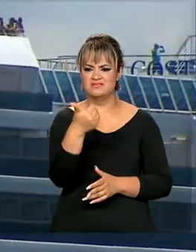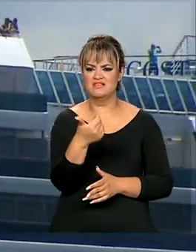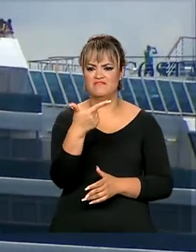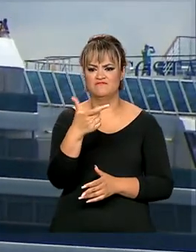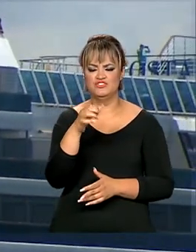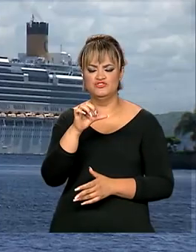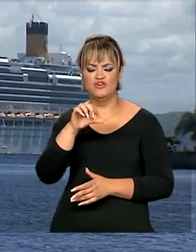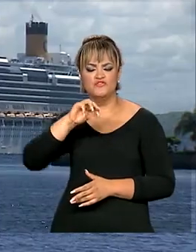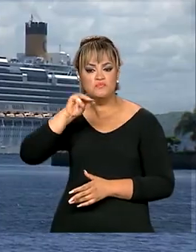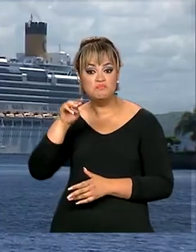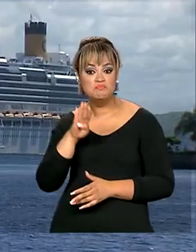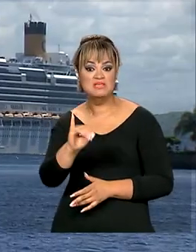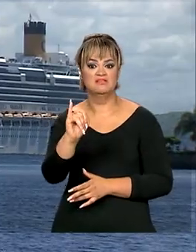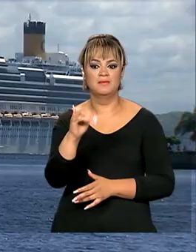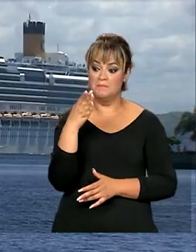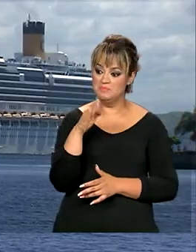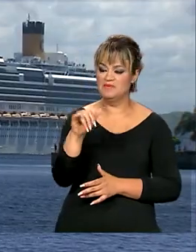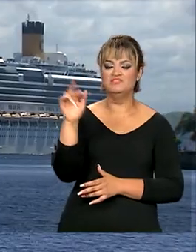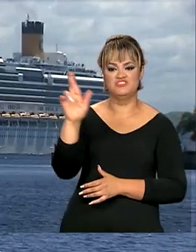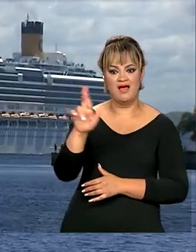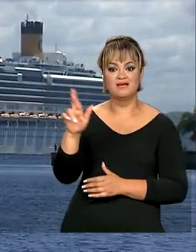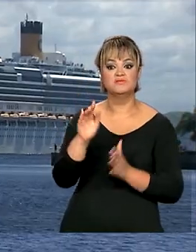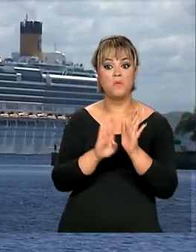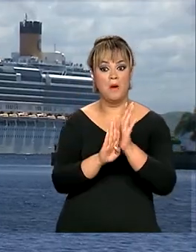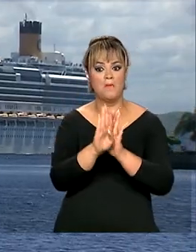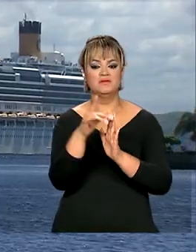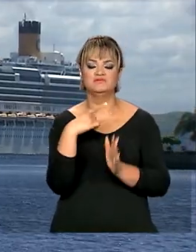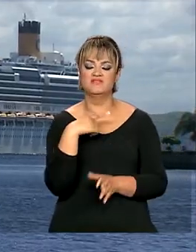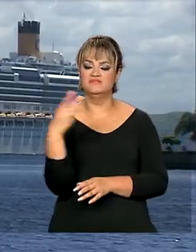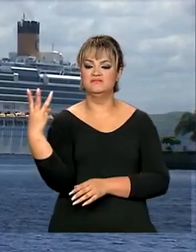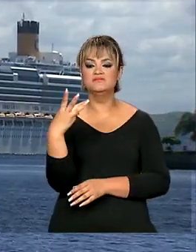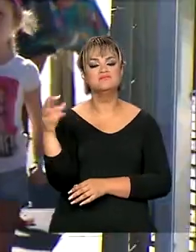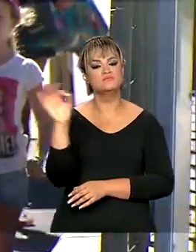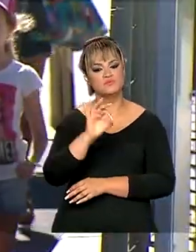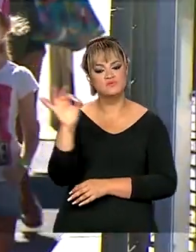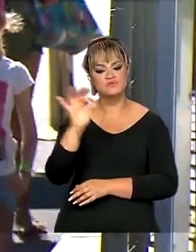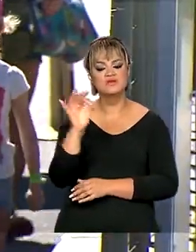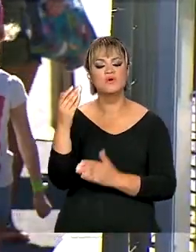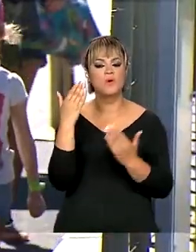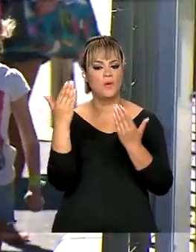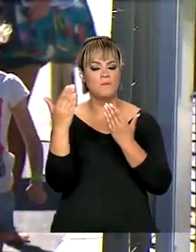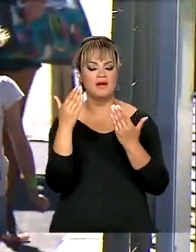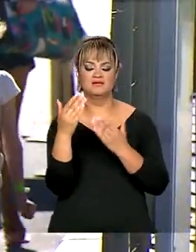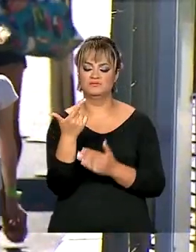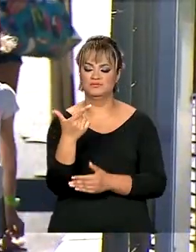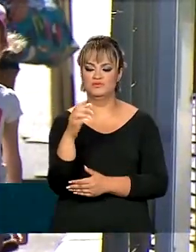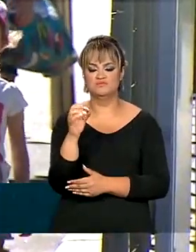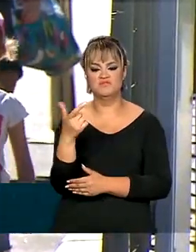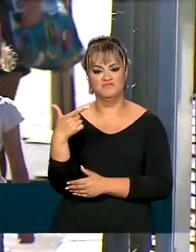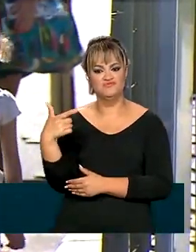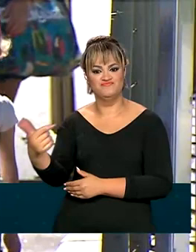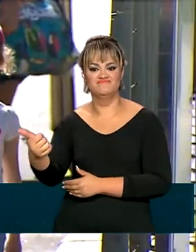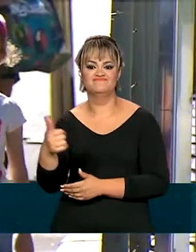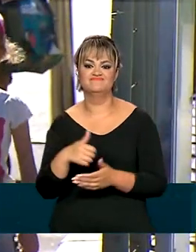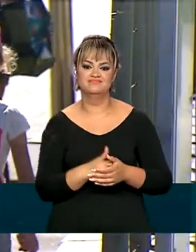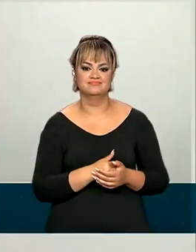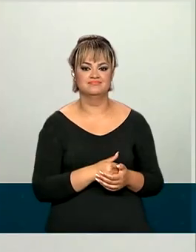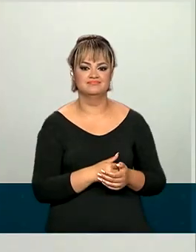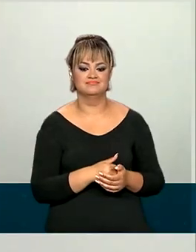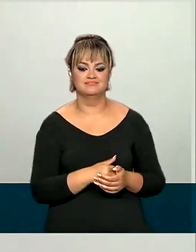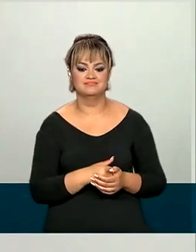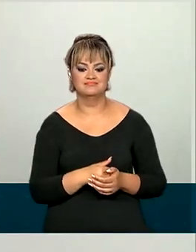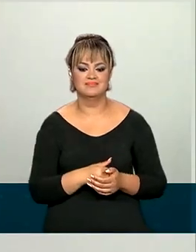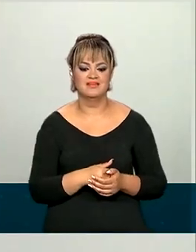bilhões, representando um aumento de 33% frente a 2021, de acordo com o governo.